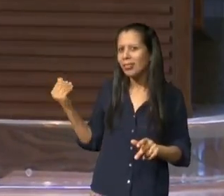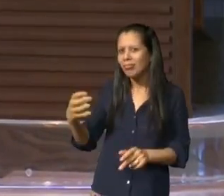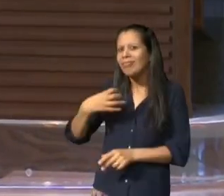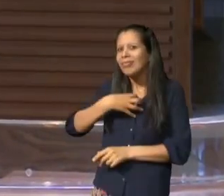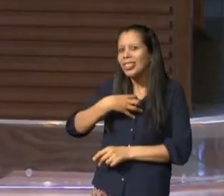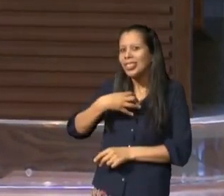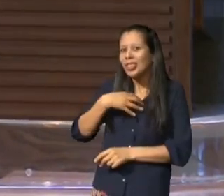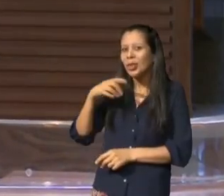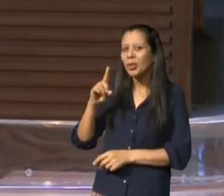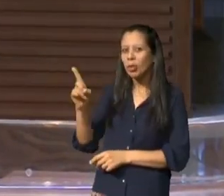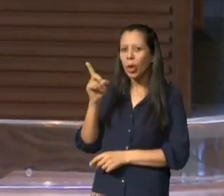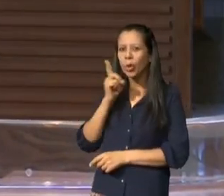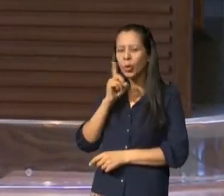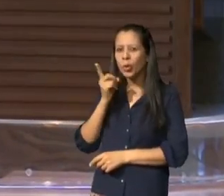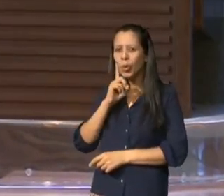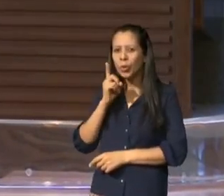Deus